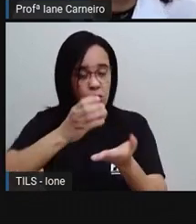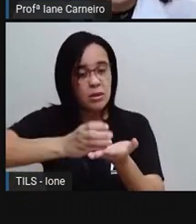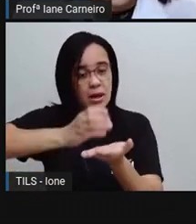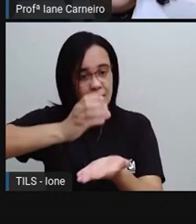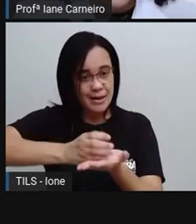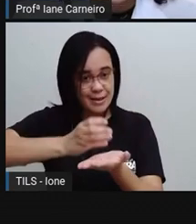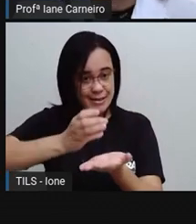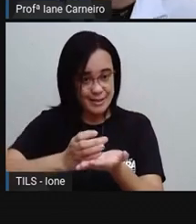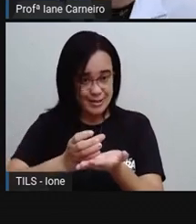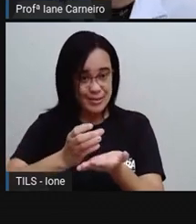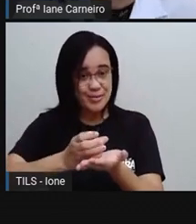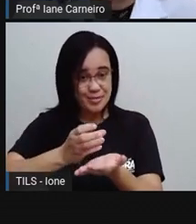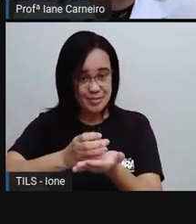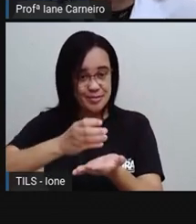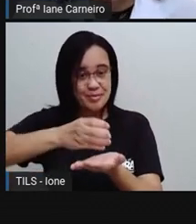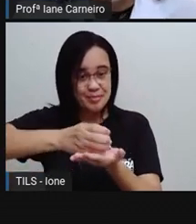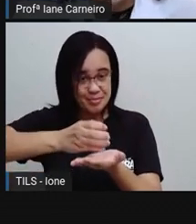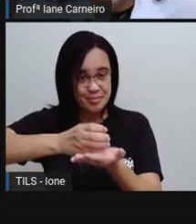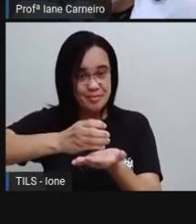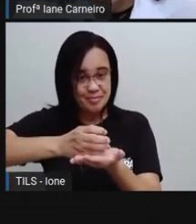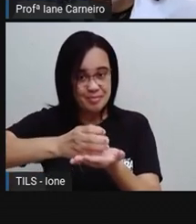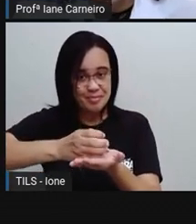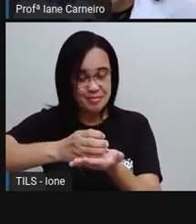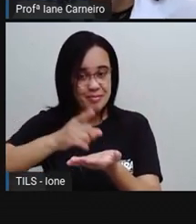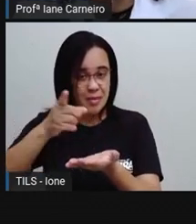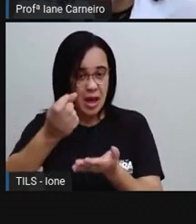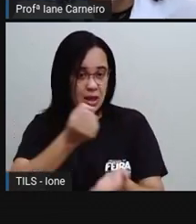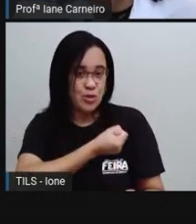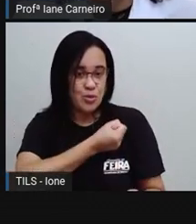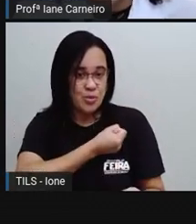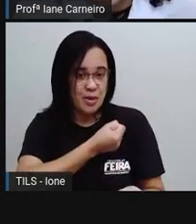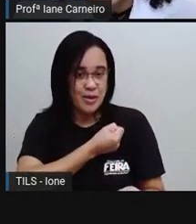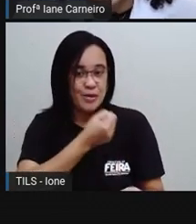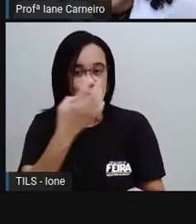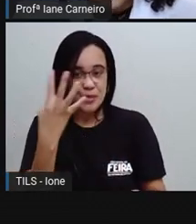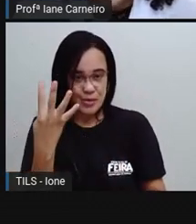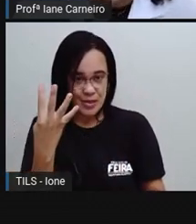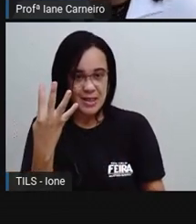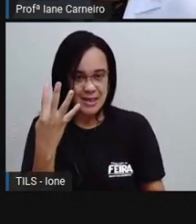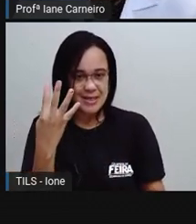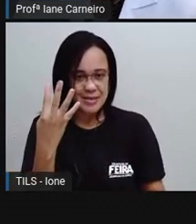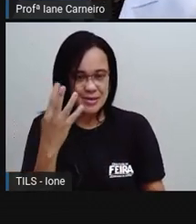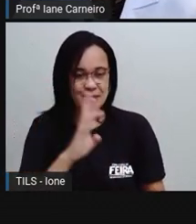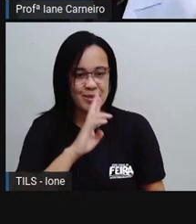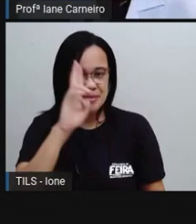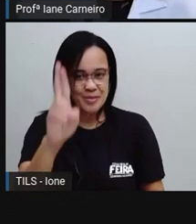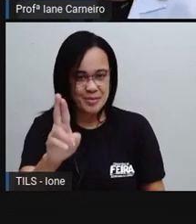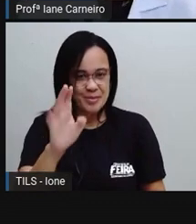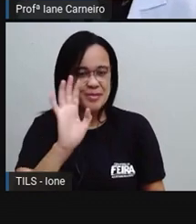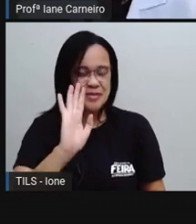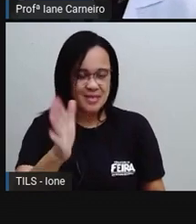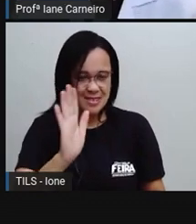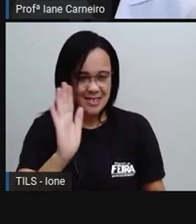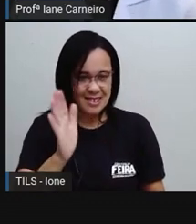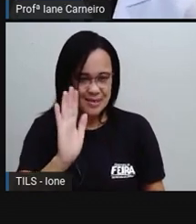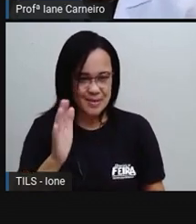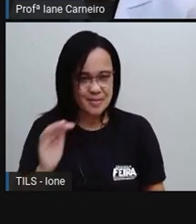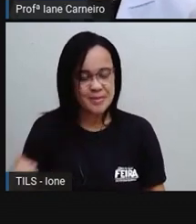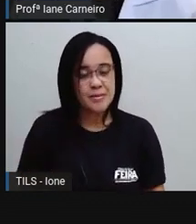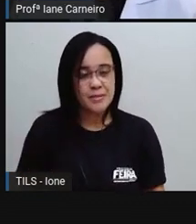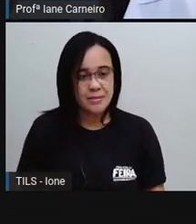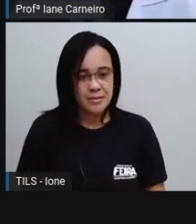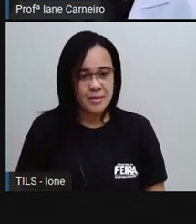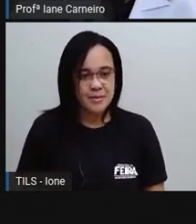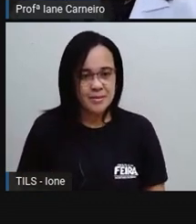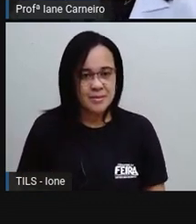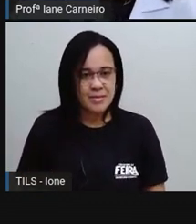três, quatro. E a gente registra aqui o número, ó, o número quatro, certo? O algarismo quatro. Pronto.